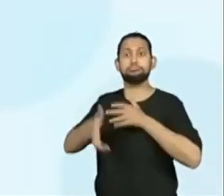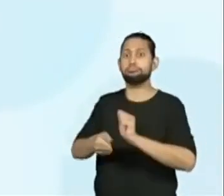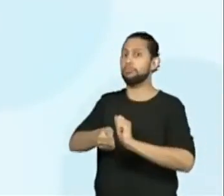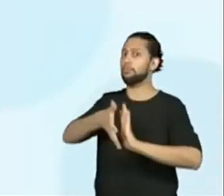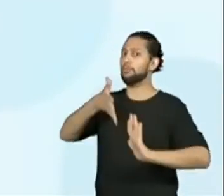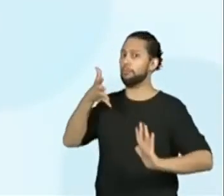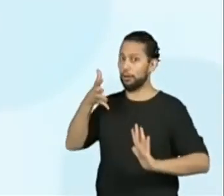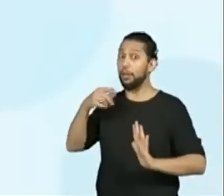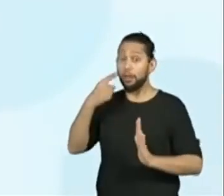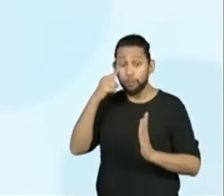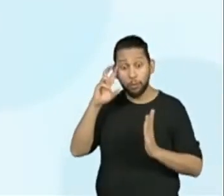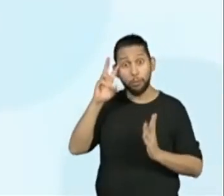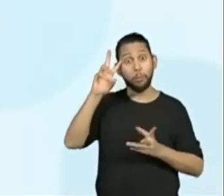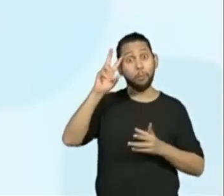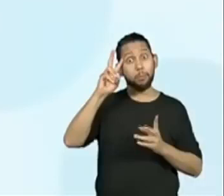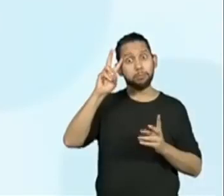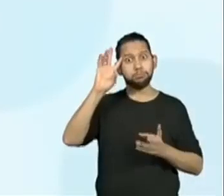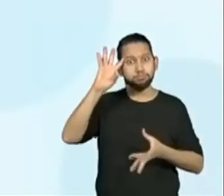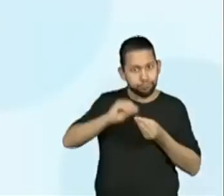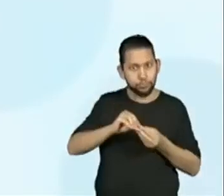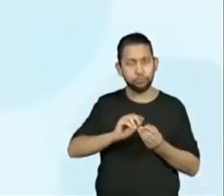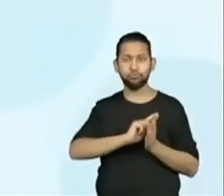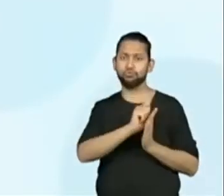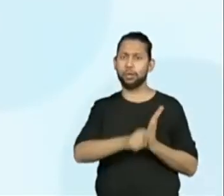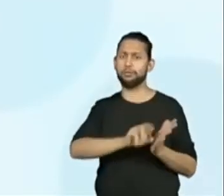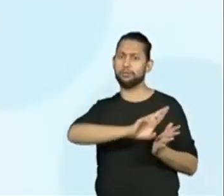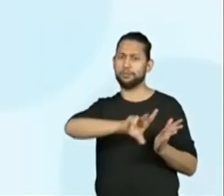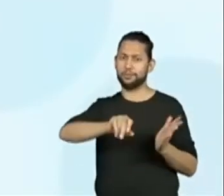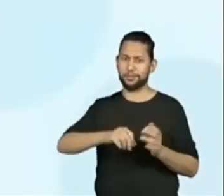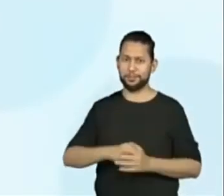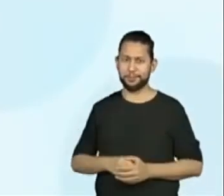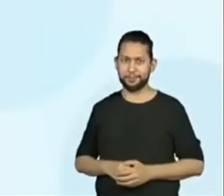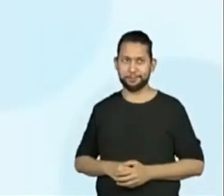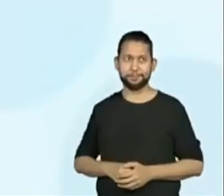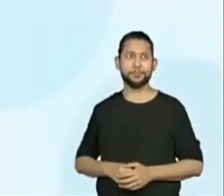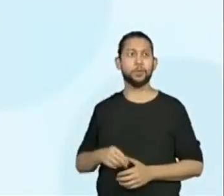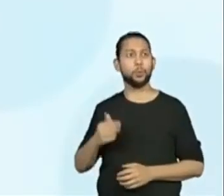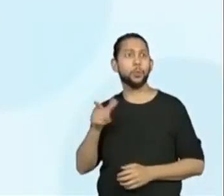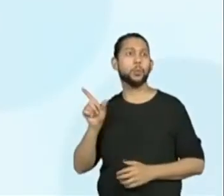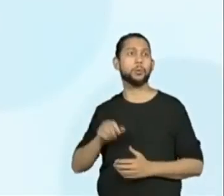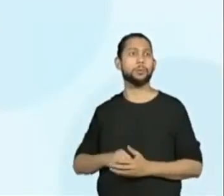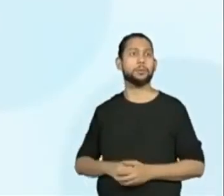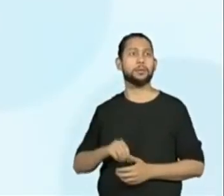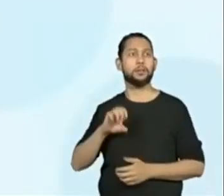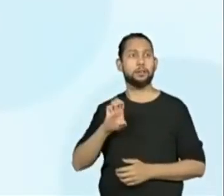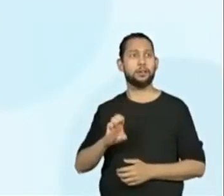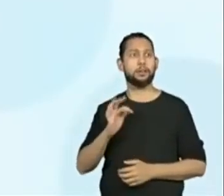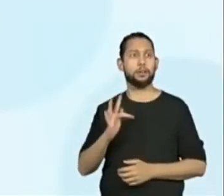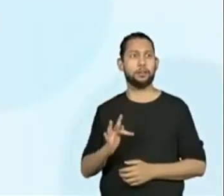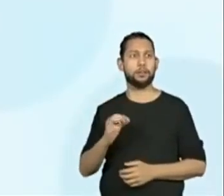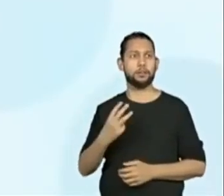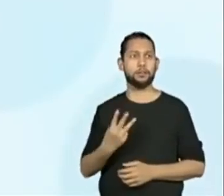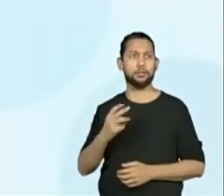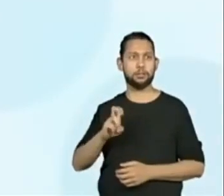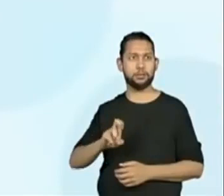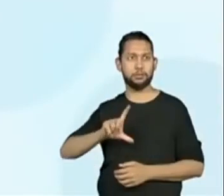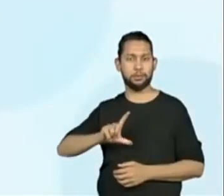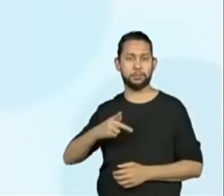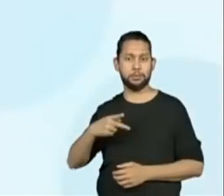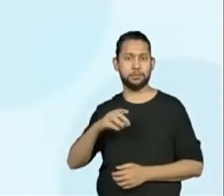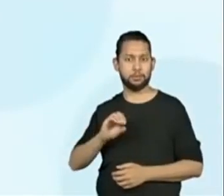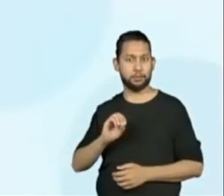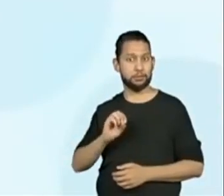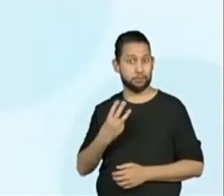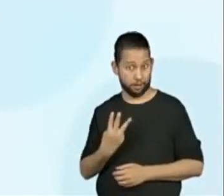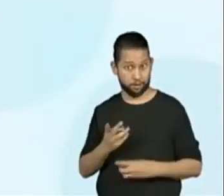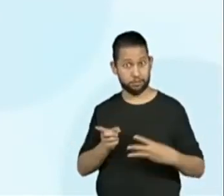Gêneros textuais variados. A quarta habilidade, EF35LP03, identificar a